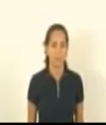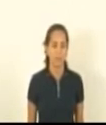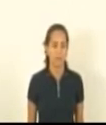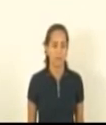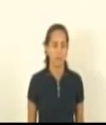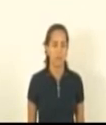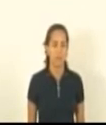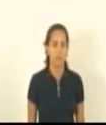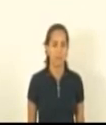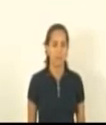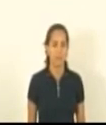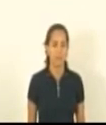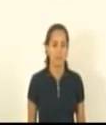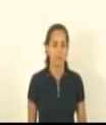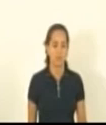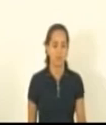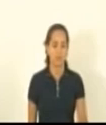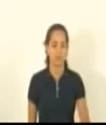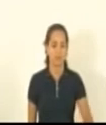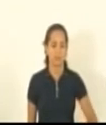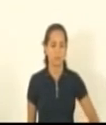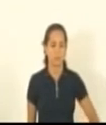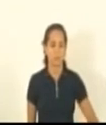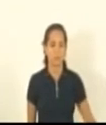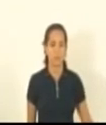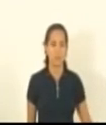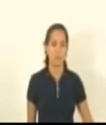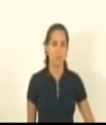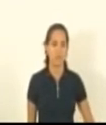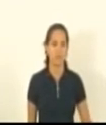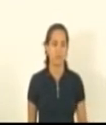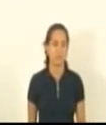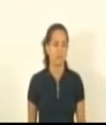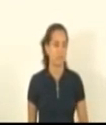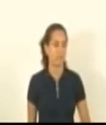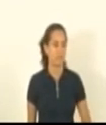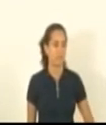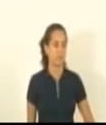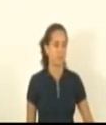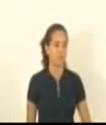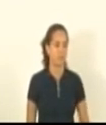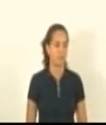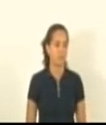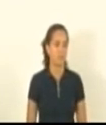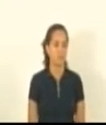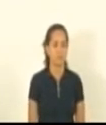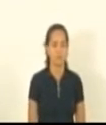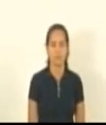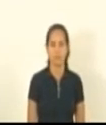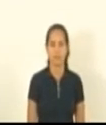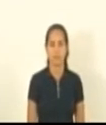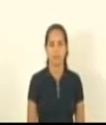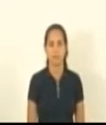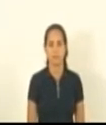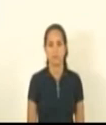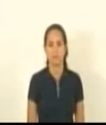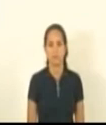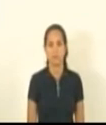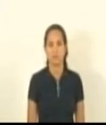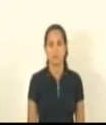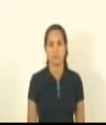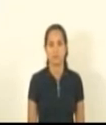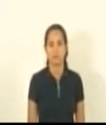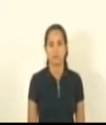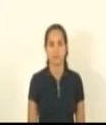carreira de analista do executivo incluindo a profissão de geógrafo inicialmente o plenário